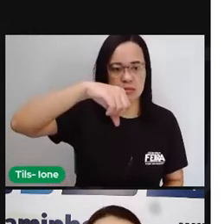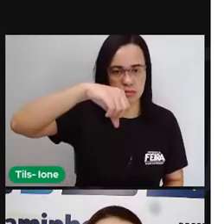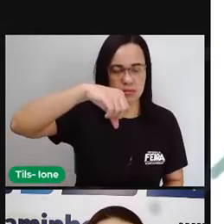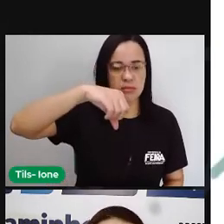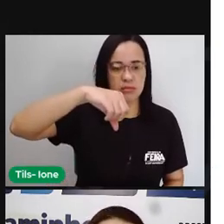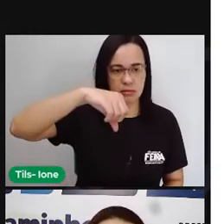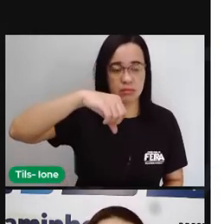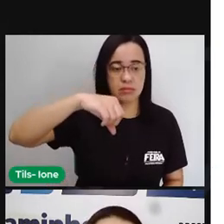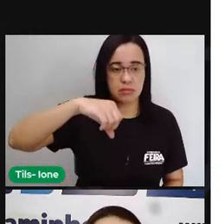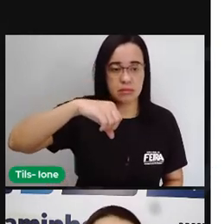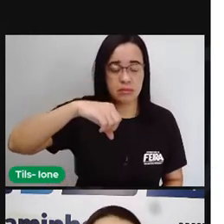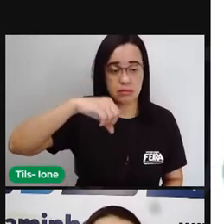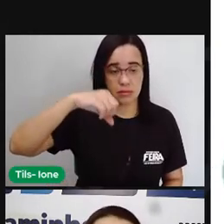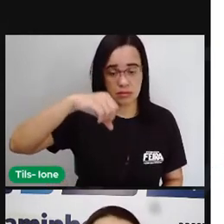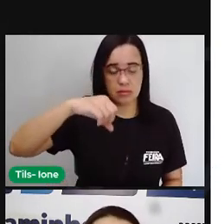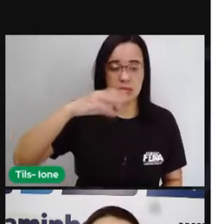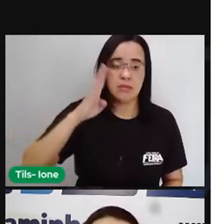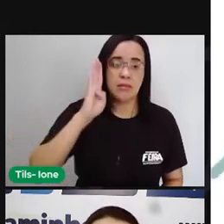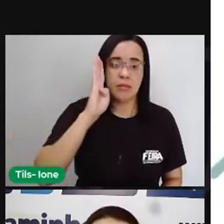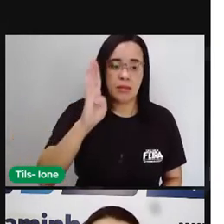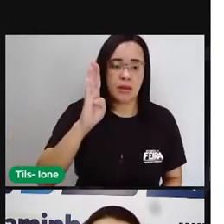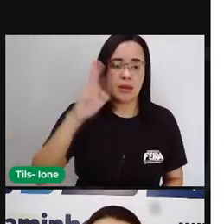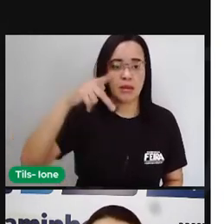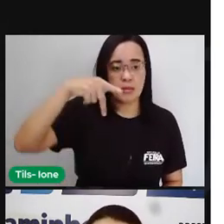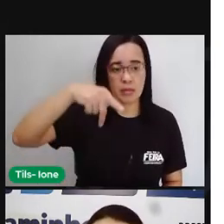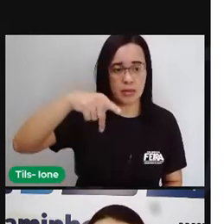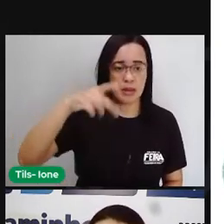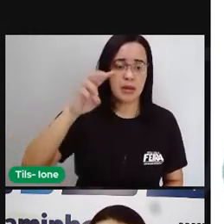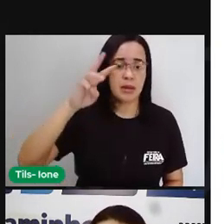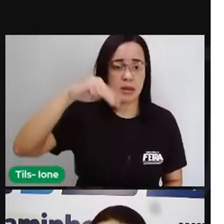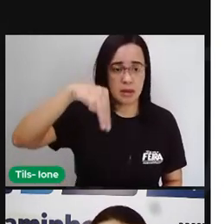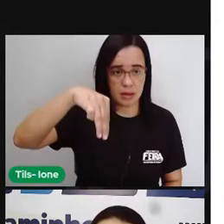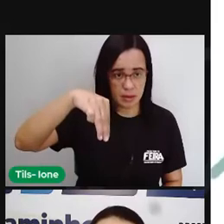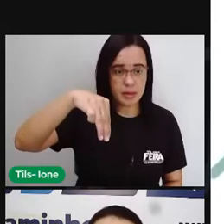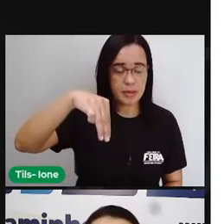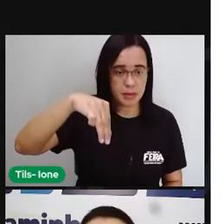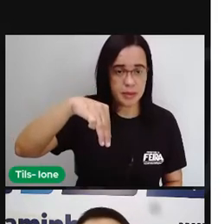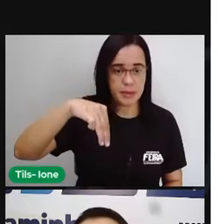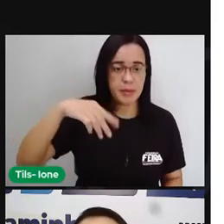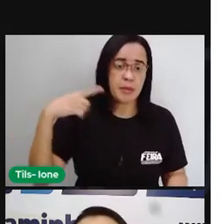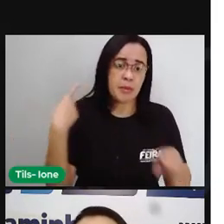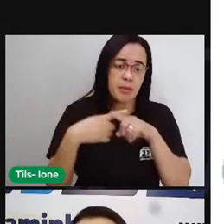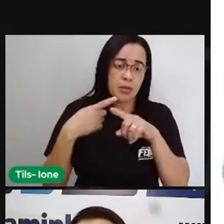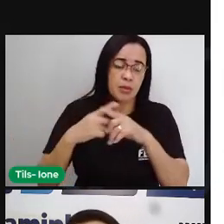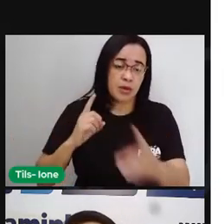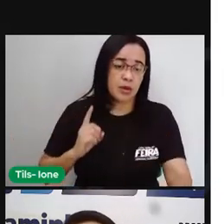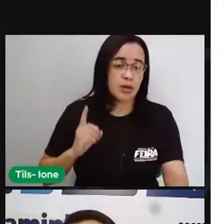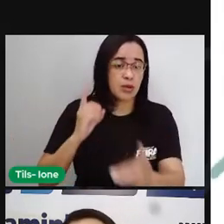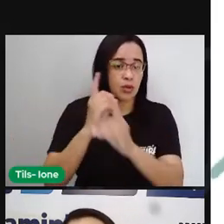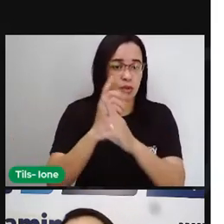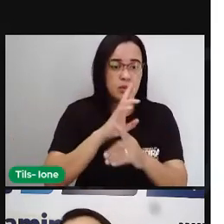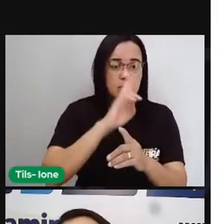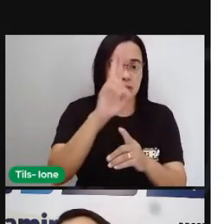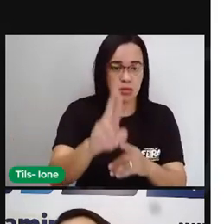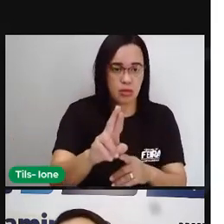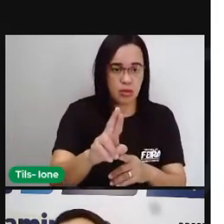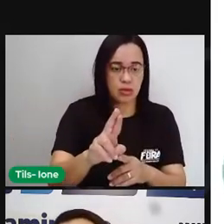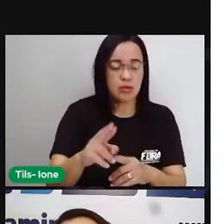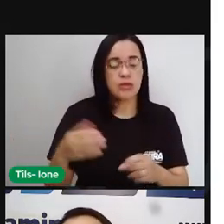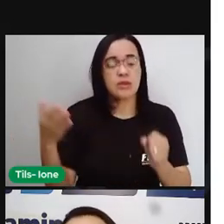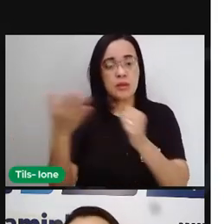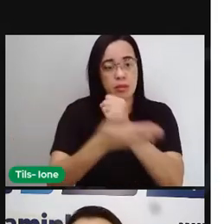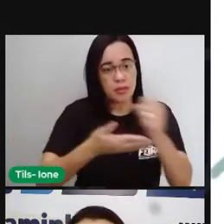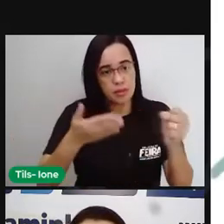batimentos. Então, quando eu achei o resultado de uma hora serviu de base pra eu achar o resultado